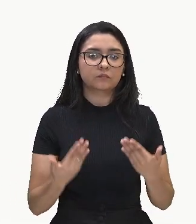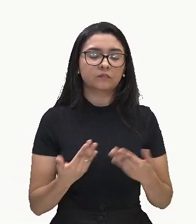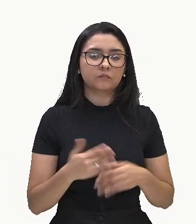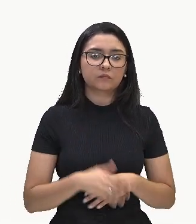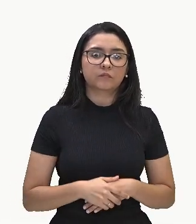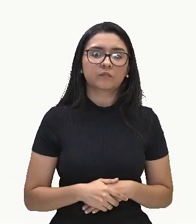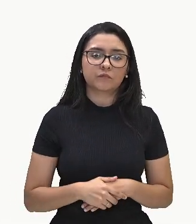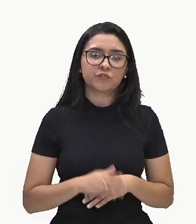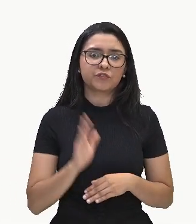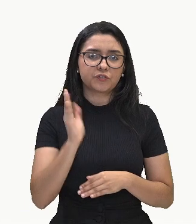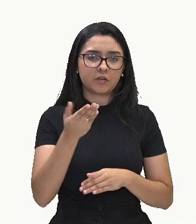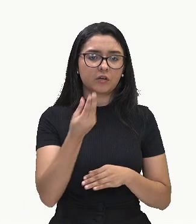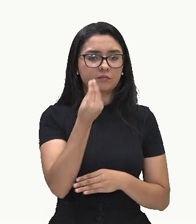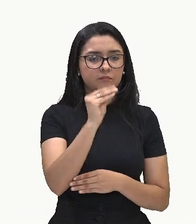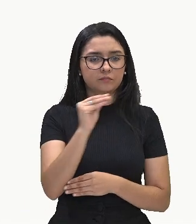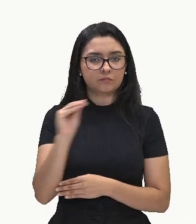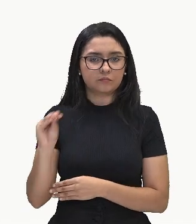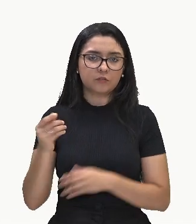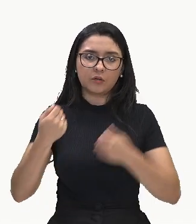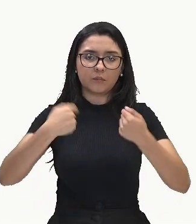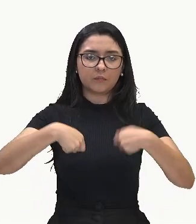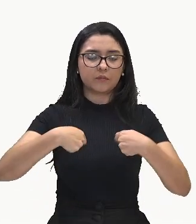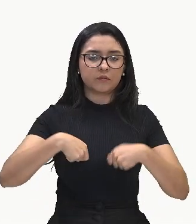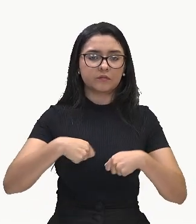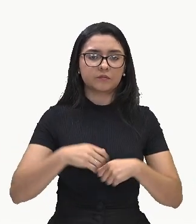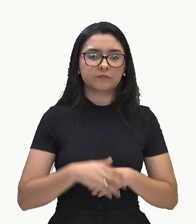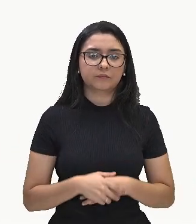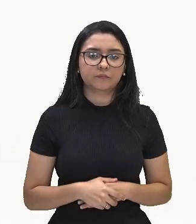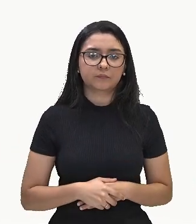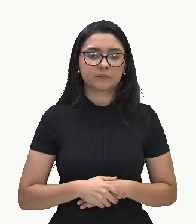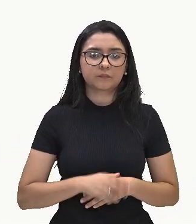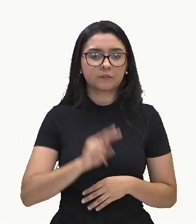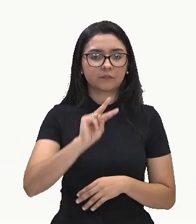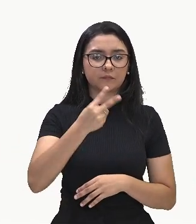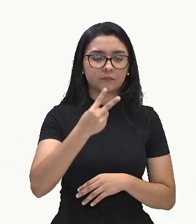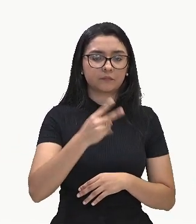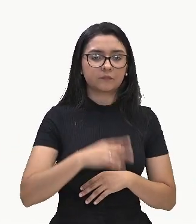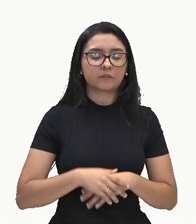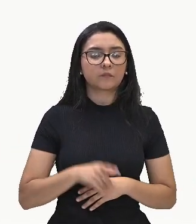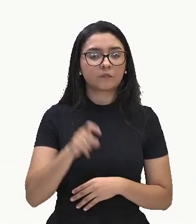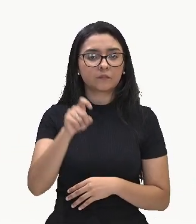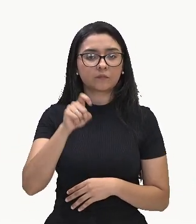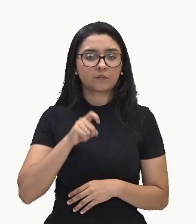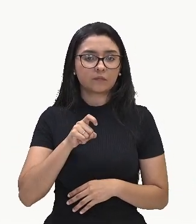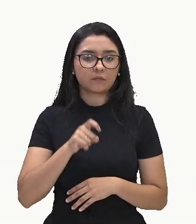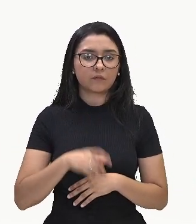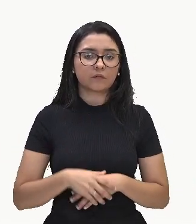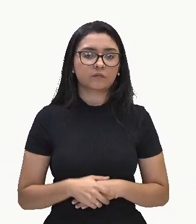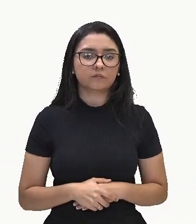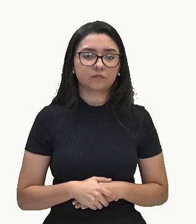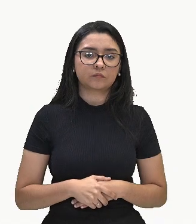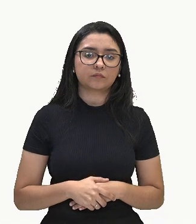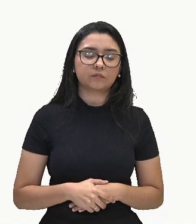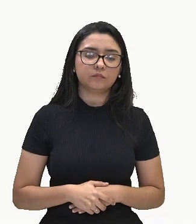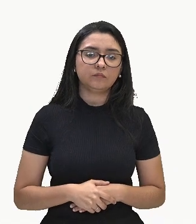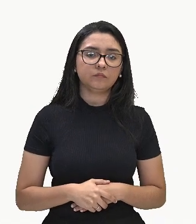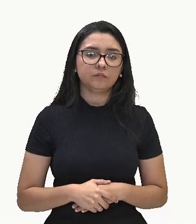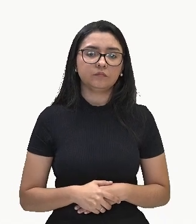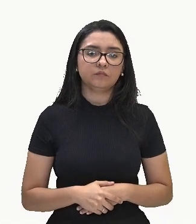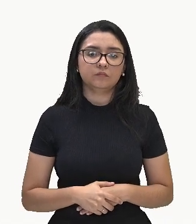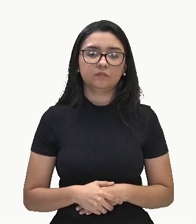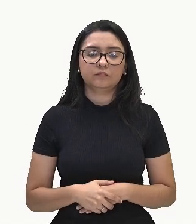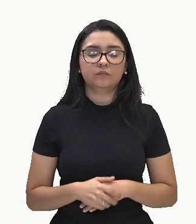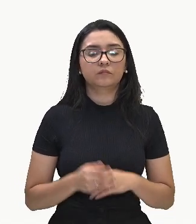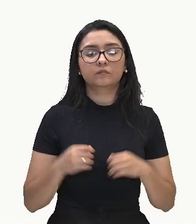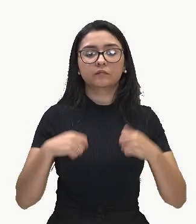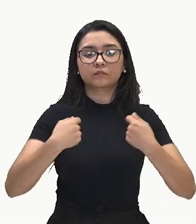vago. Eu não saio do A ao cubo para o X sozinho. Tá? E como eu não deixo nenhum espaço vago, então